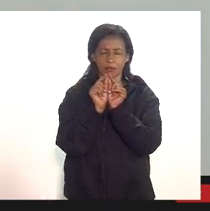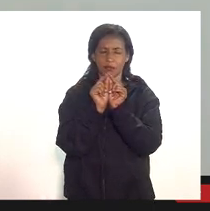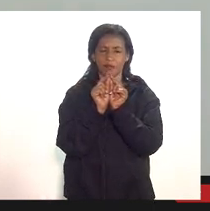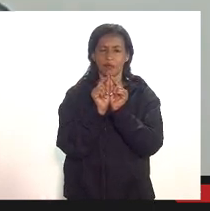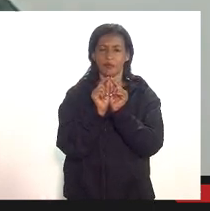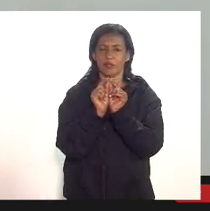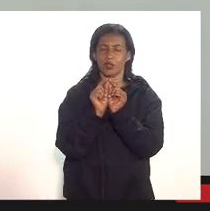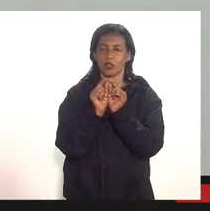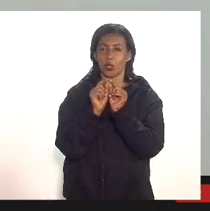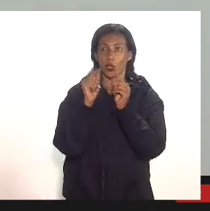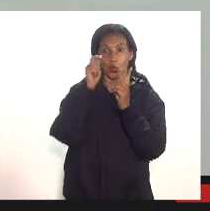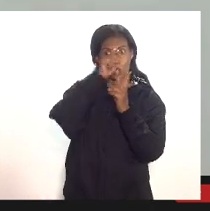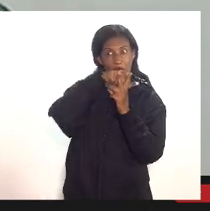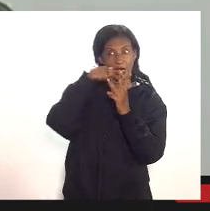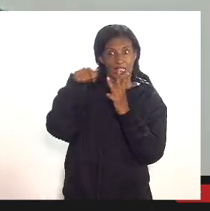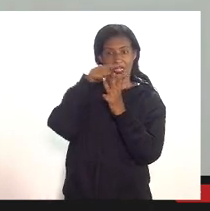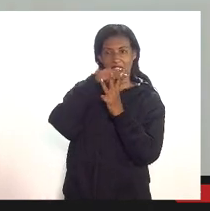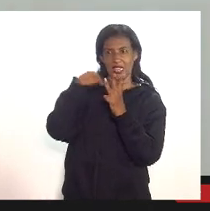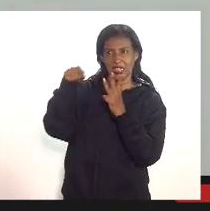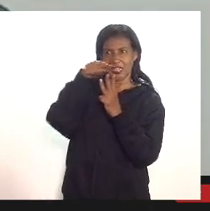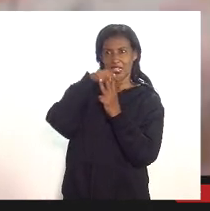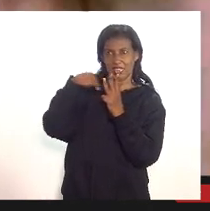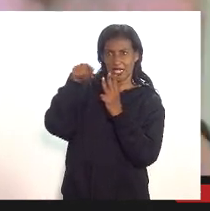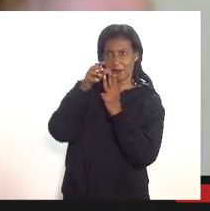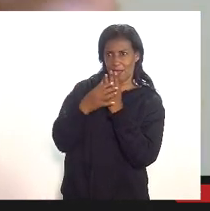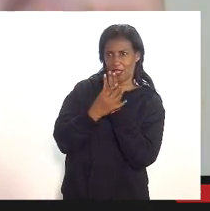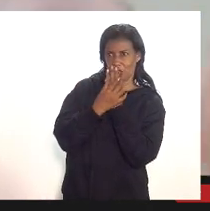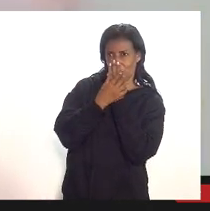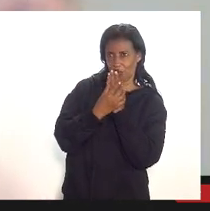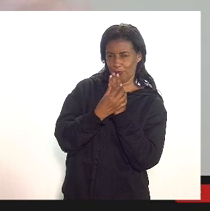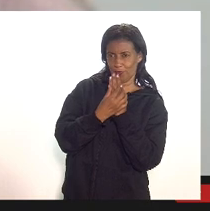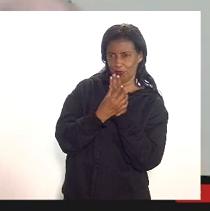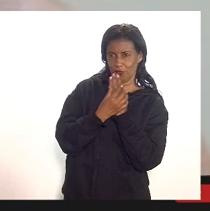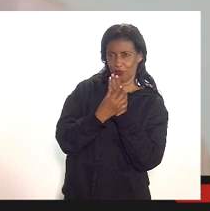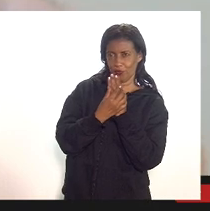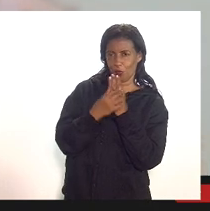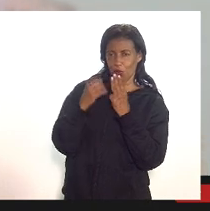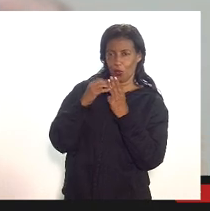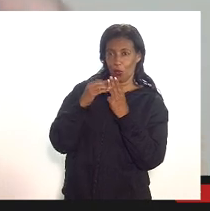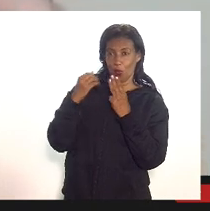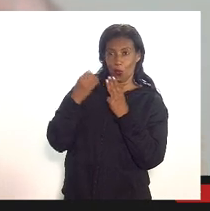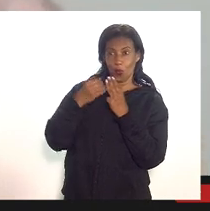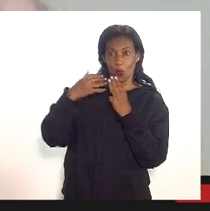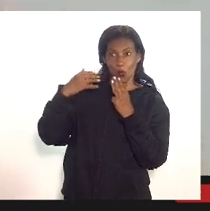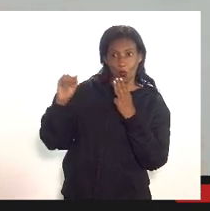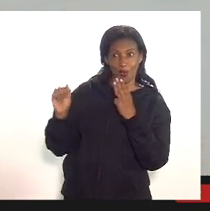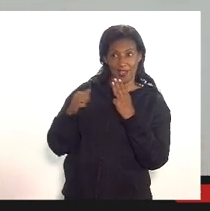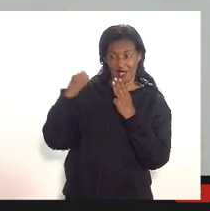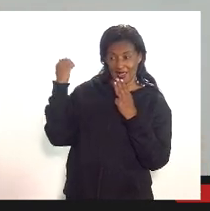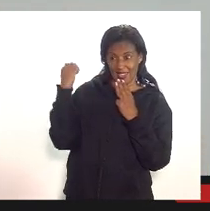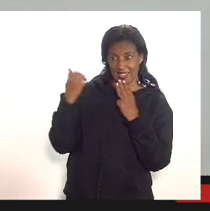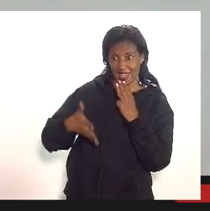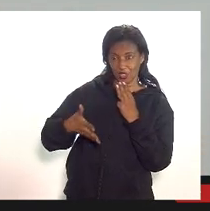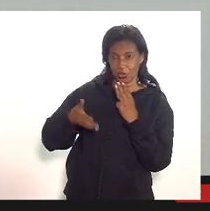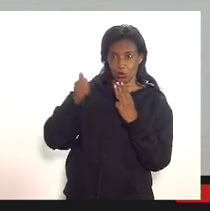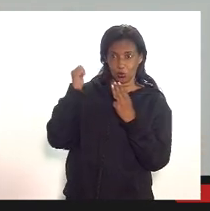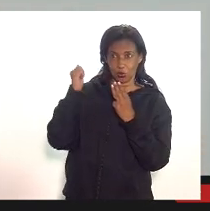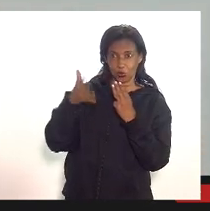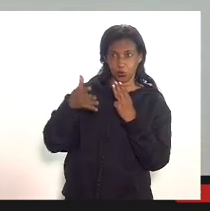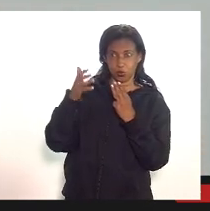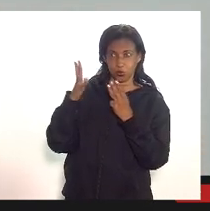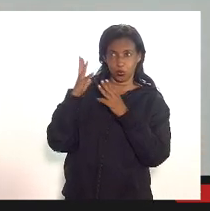trimestre deste com gastos de produção somado